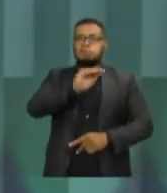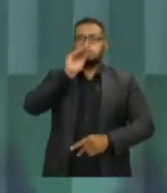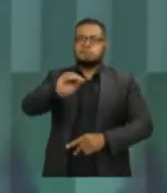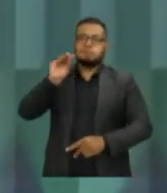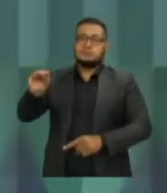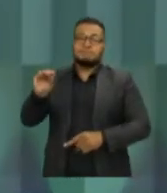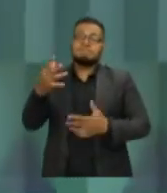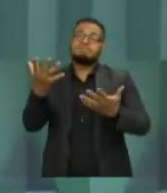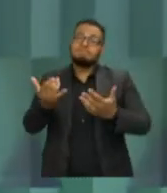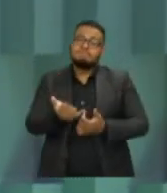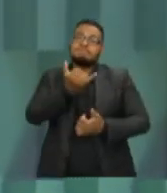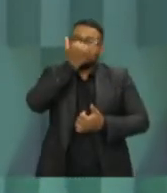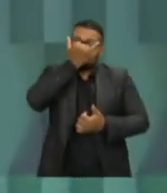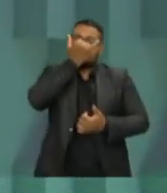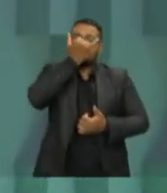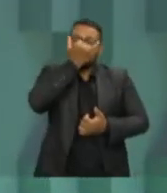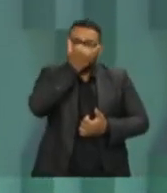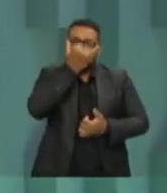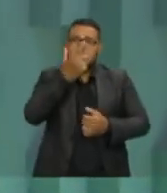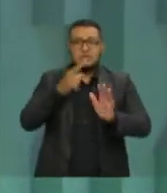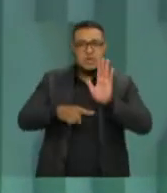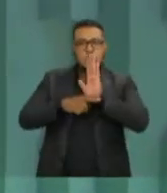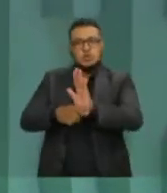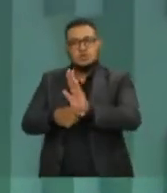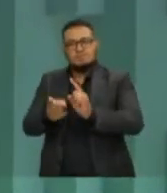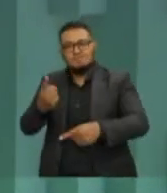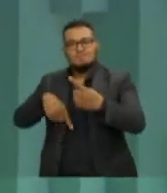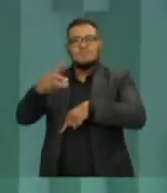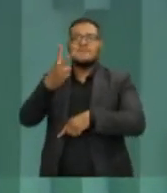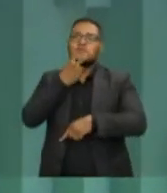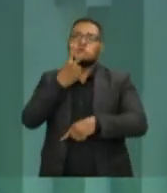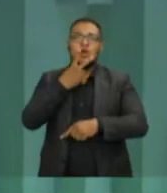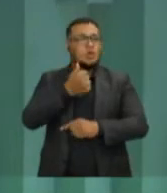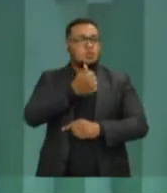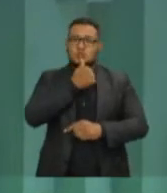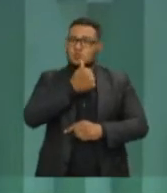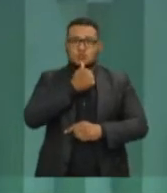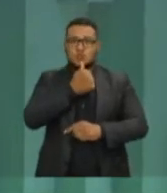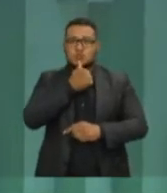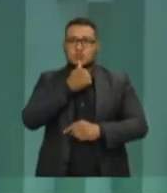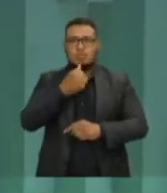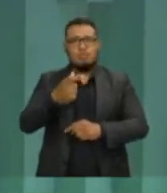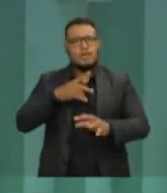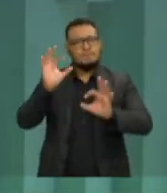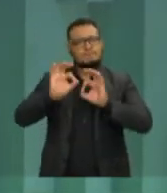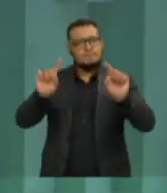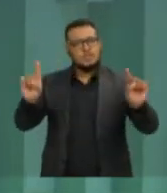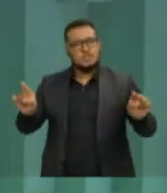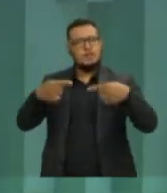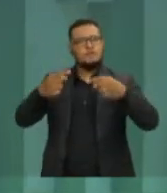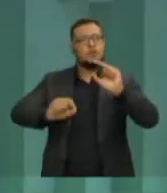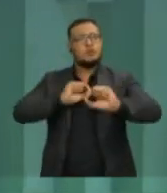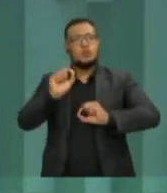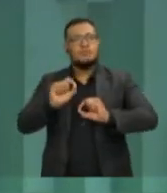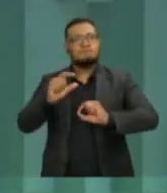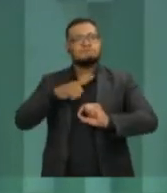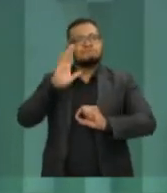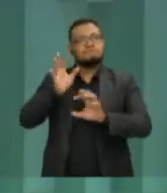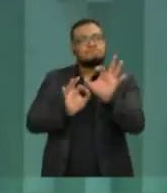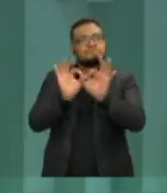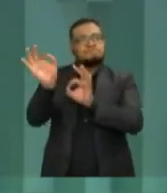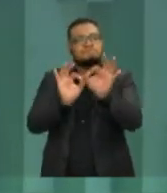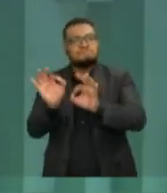essas parcerias não contribuem com a cidade de Vitória. Nós temos um grande desafio que é organizar um sistema para proteger a vida das